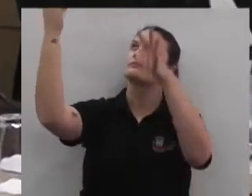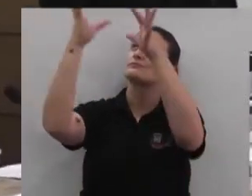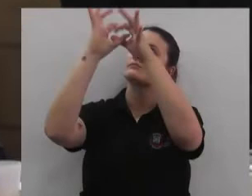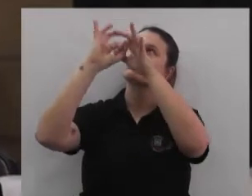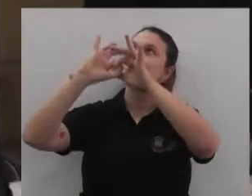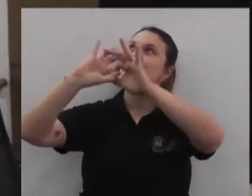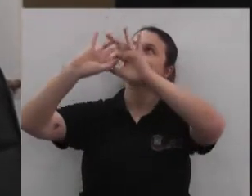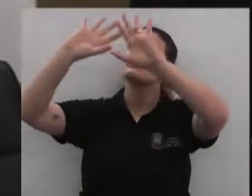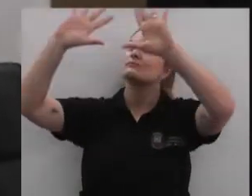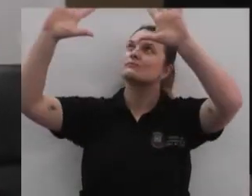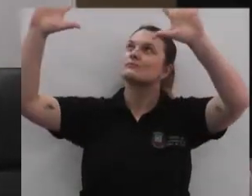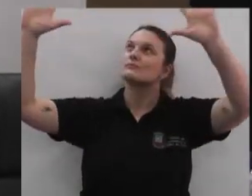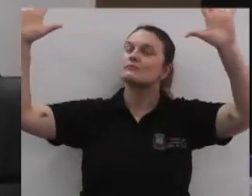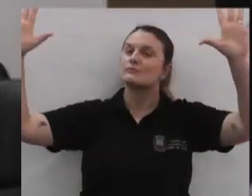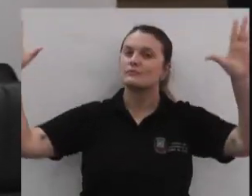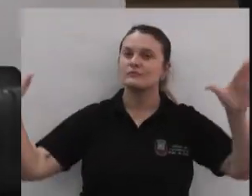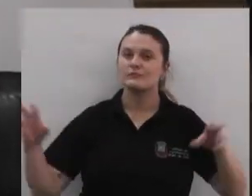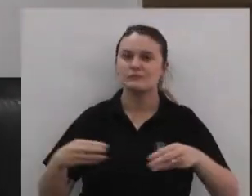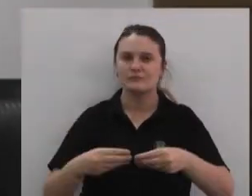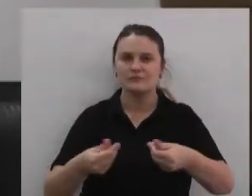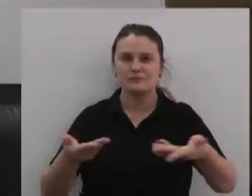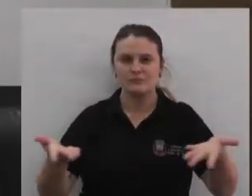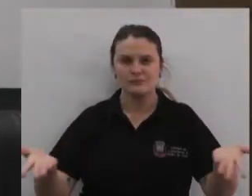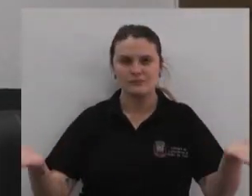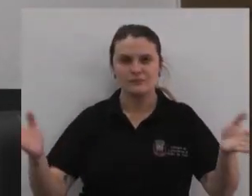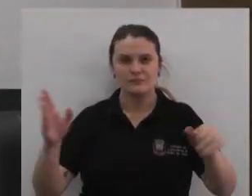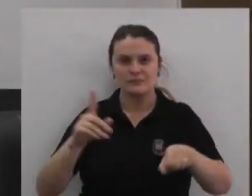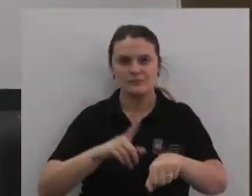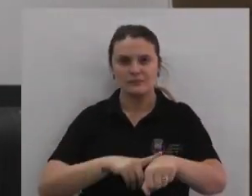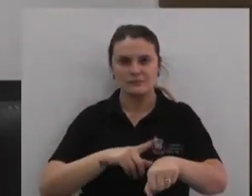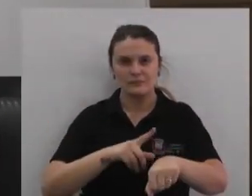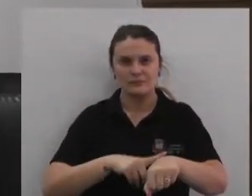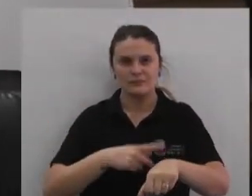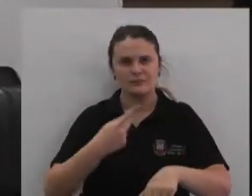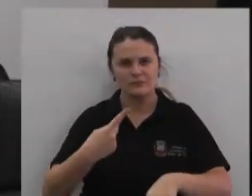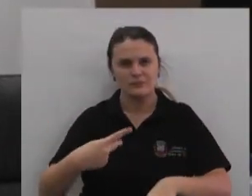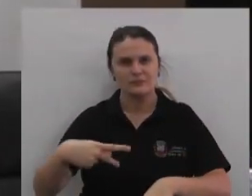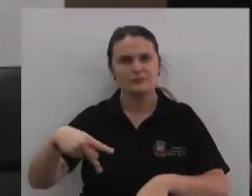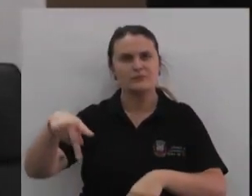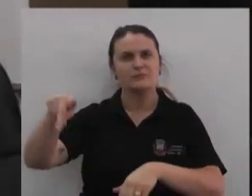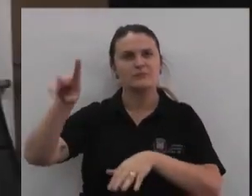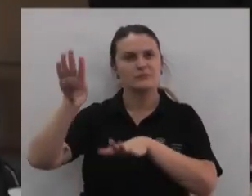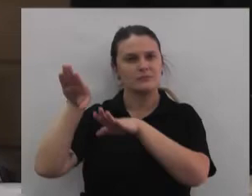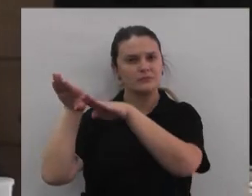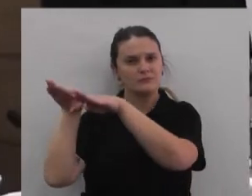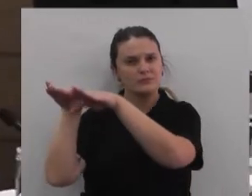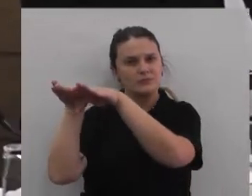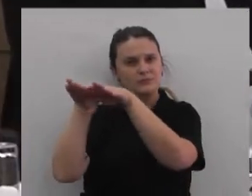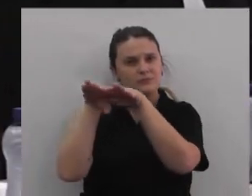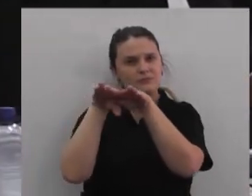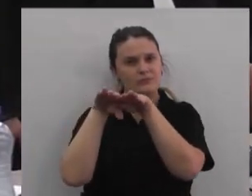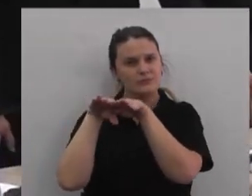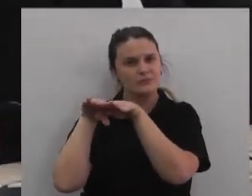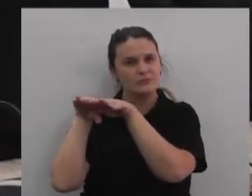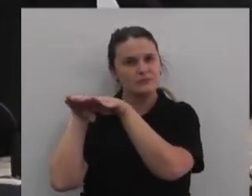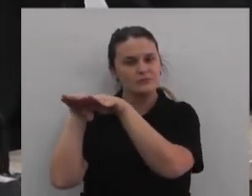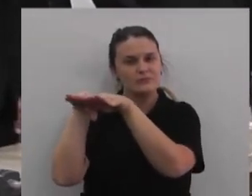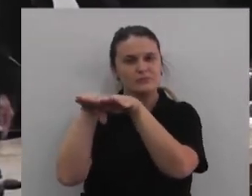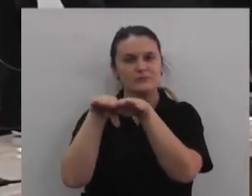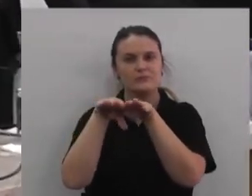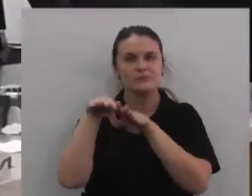E o sol, a liberdade, os raios fúlgidos, brilhou o céu da pátria nesse instante.